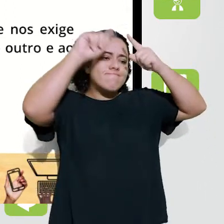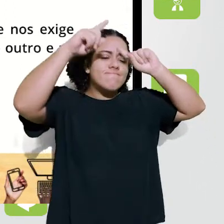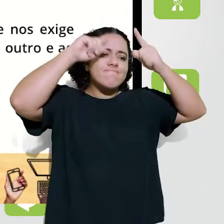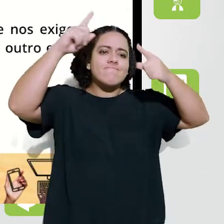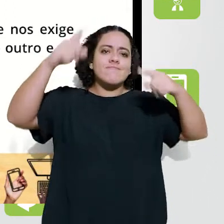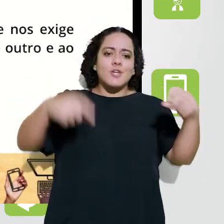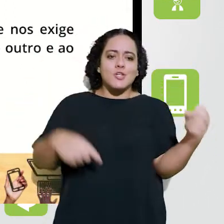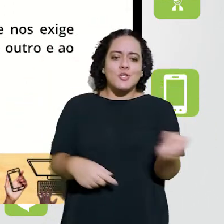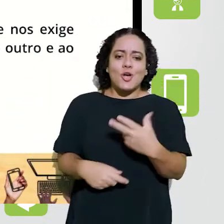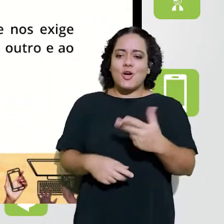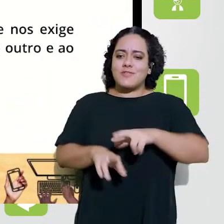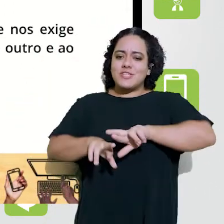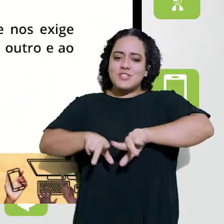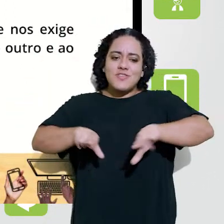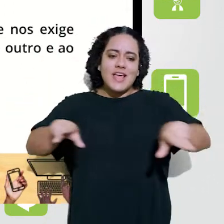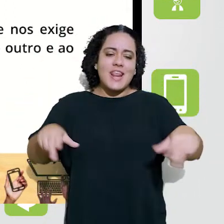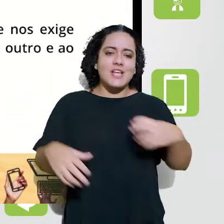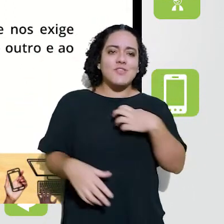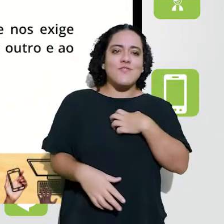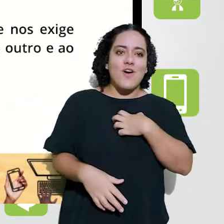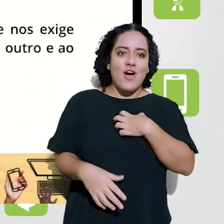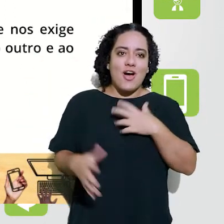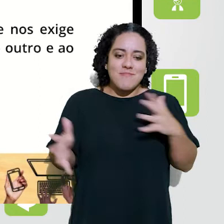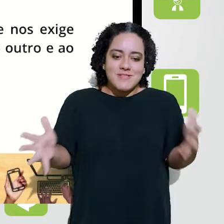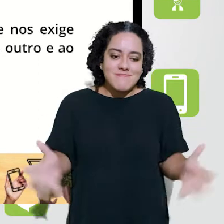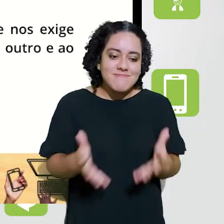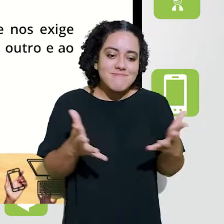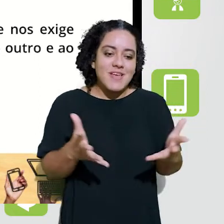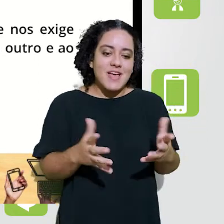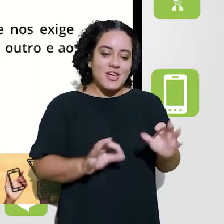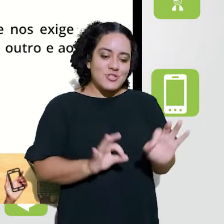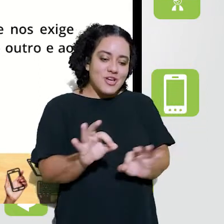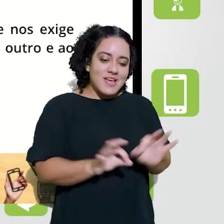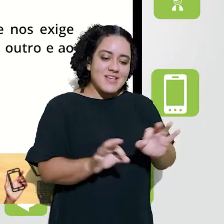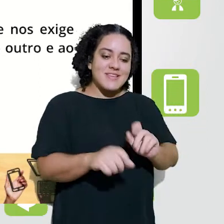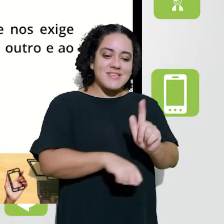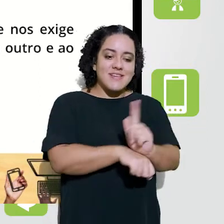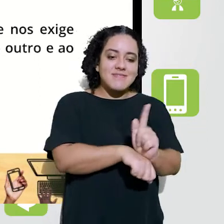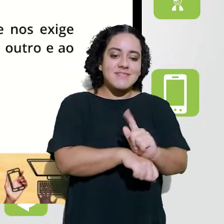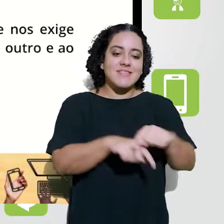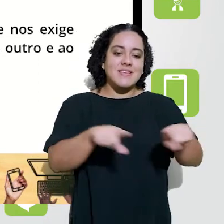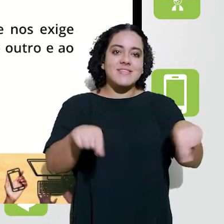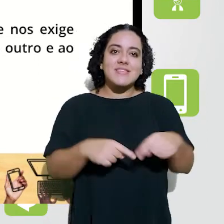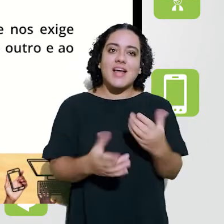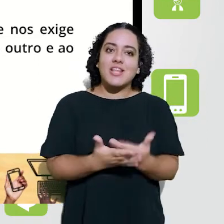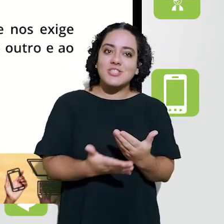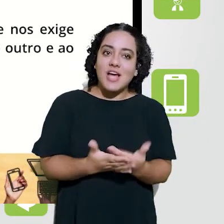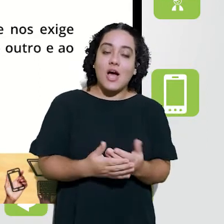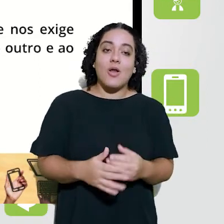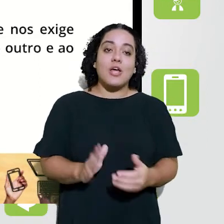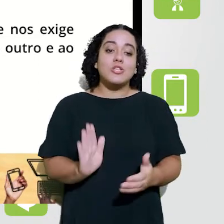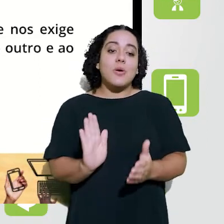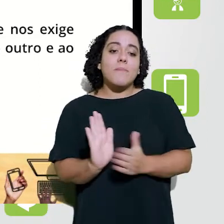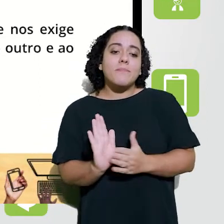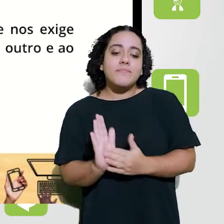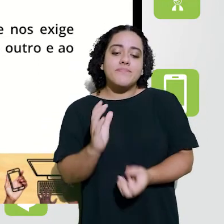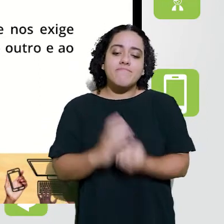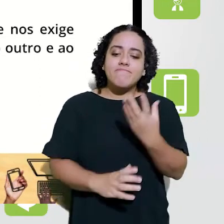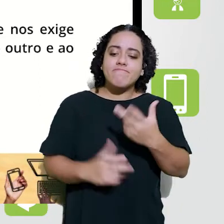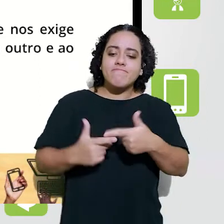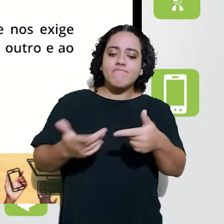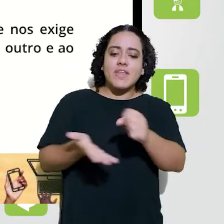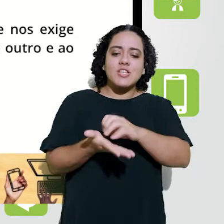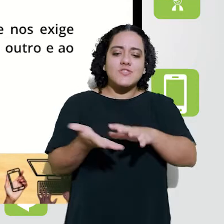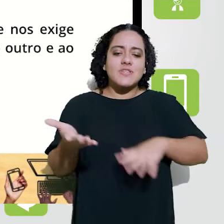inovar, né? Trabalhar novas e diferentes maneiras de gestar a sala de